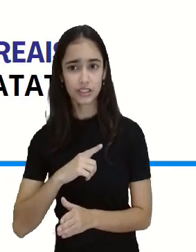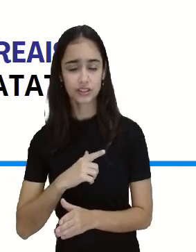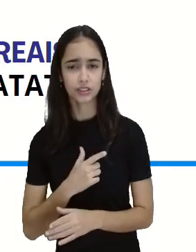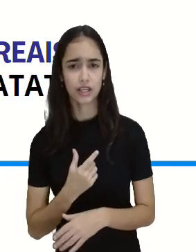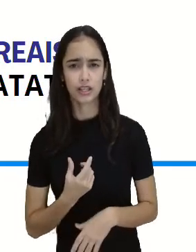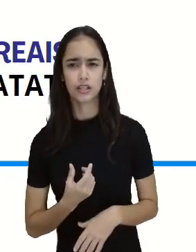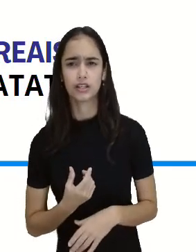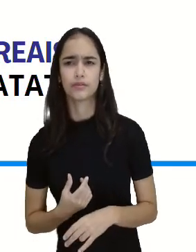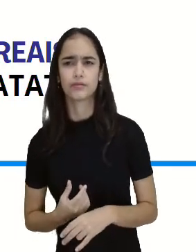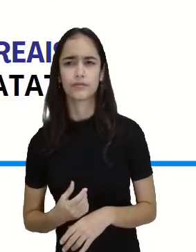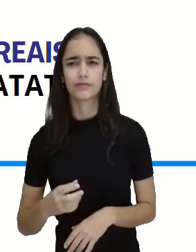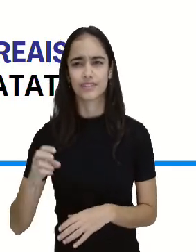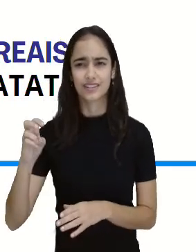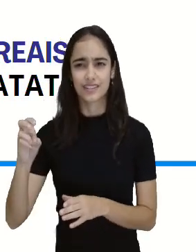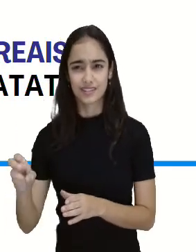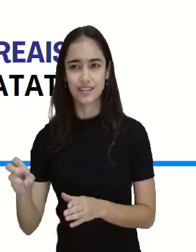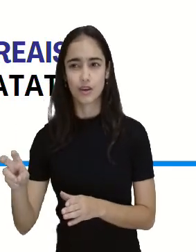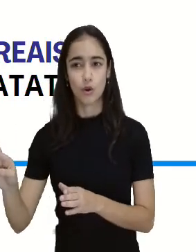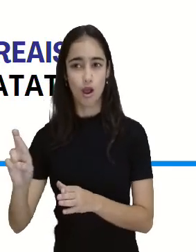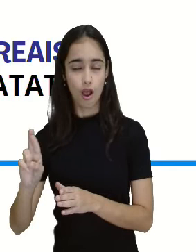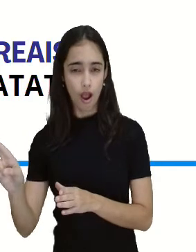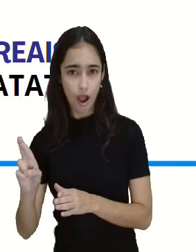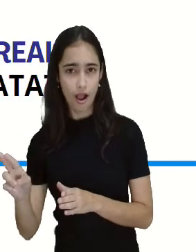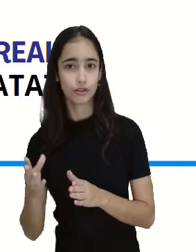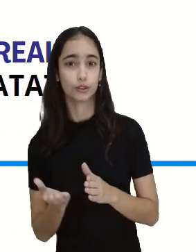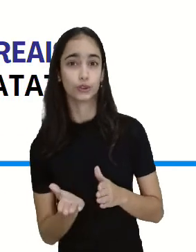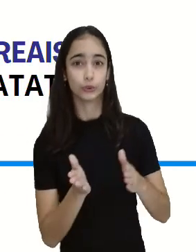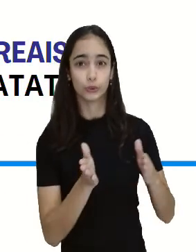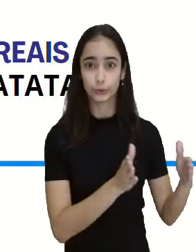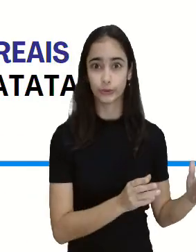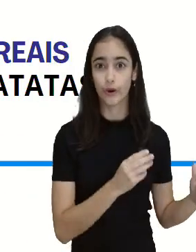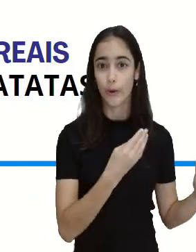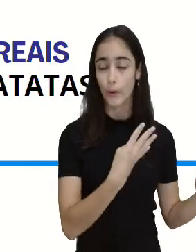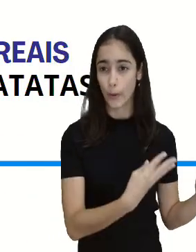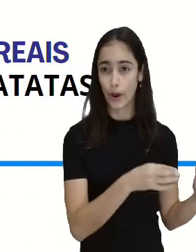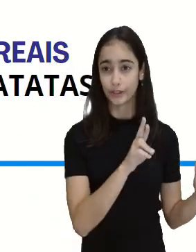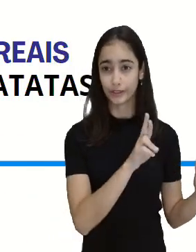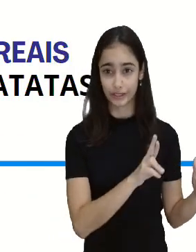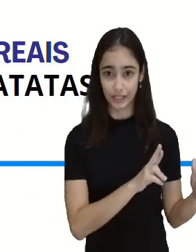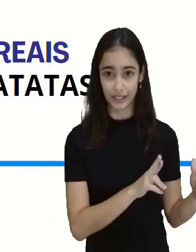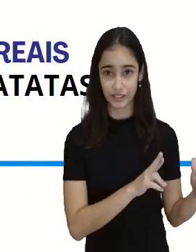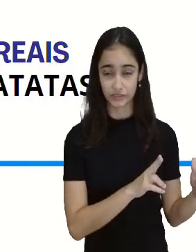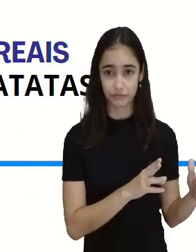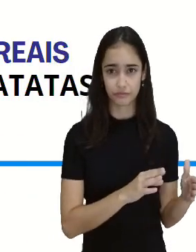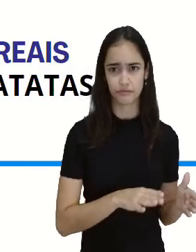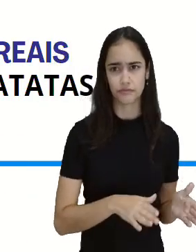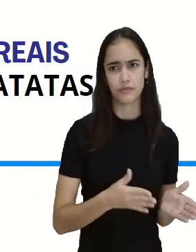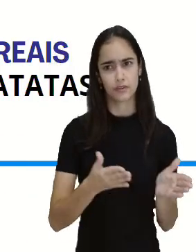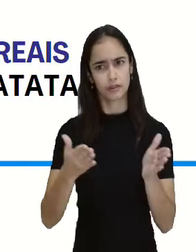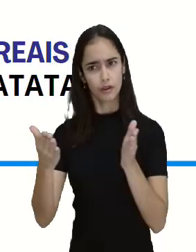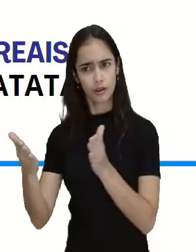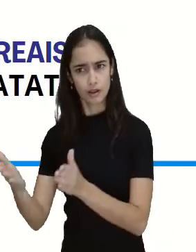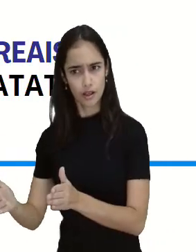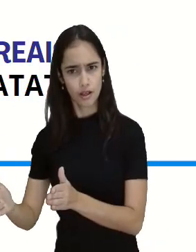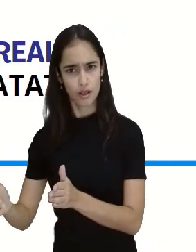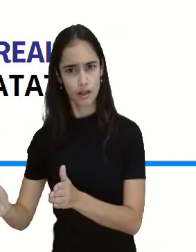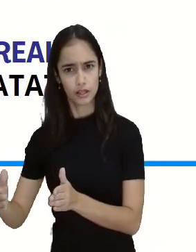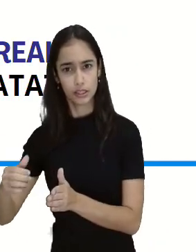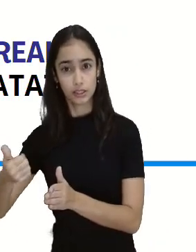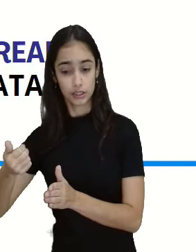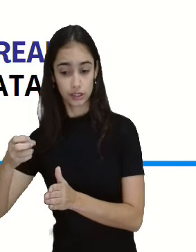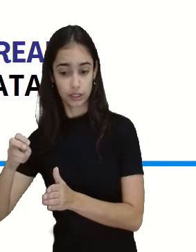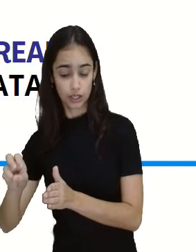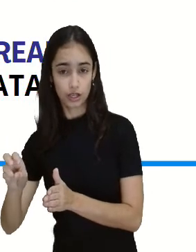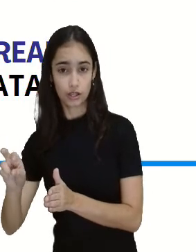5 reais no primeiro mercado. E no segundo mercado, eu tenho o tomate custando 15 reais e as